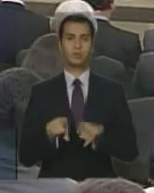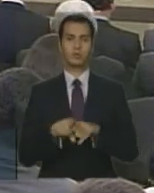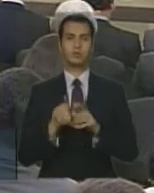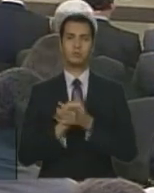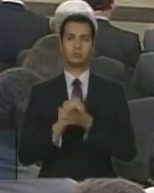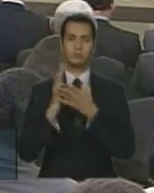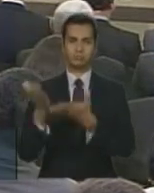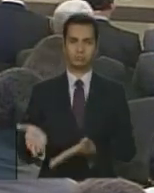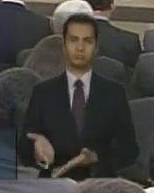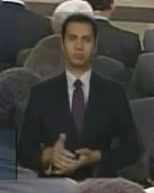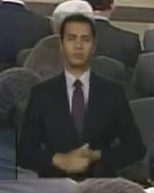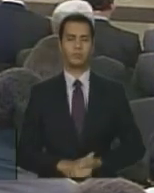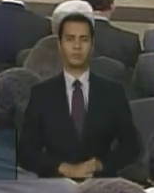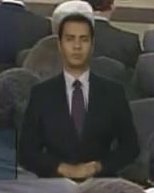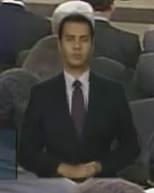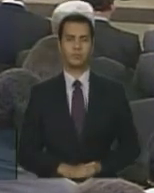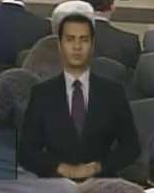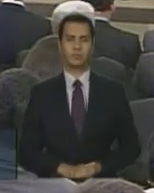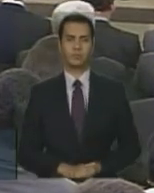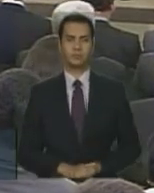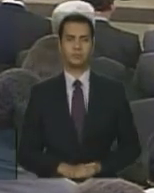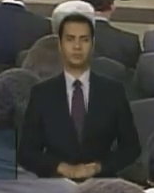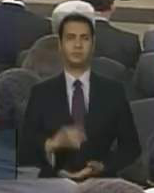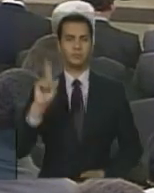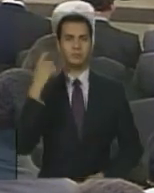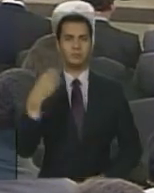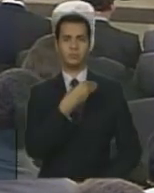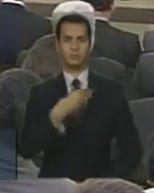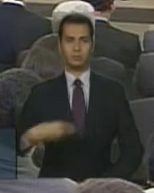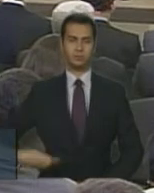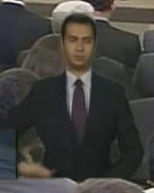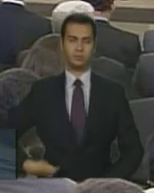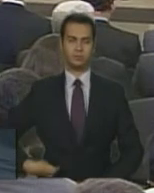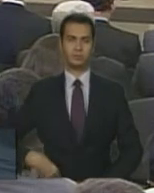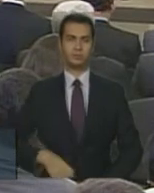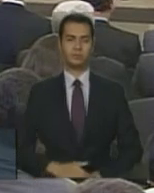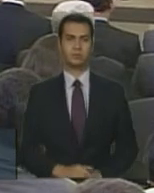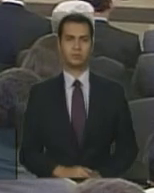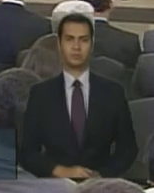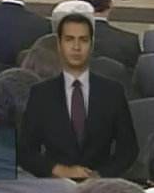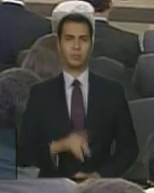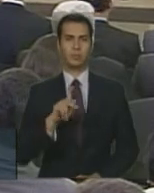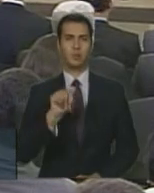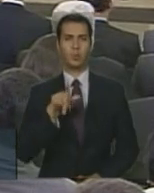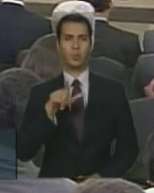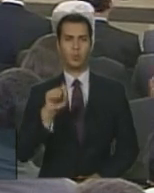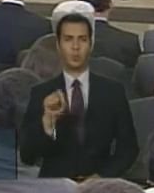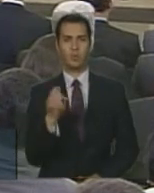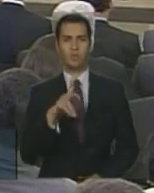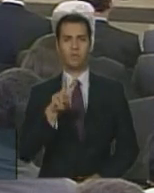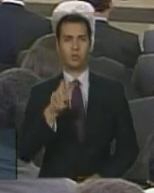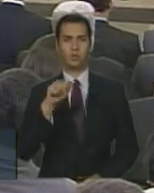o ex-ministro Paulo Vanuc